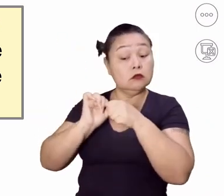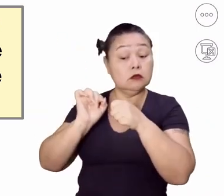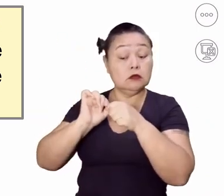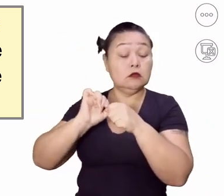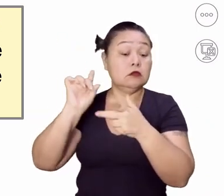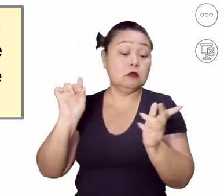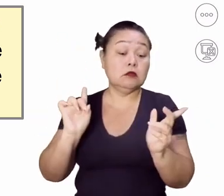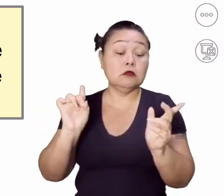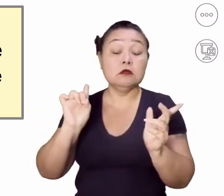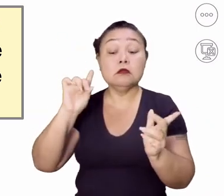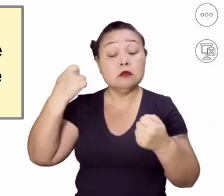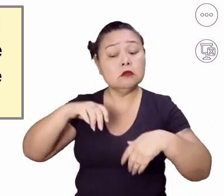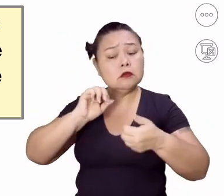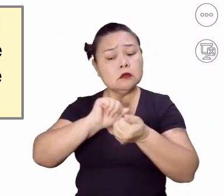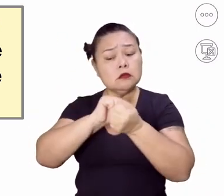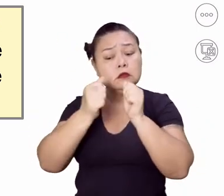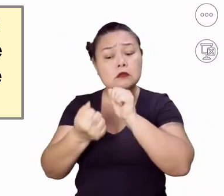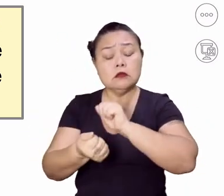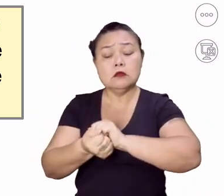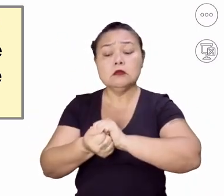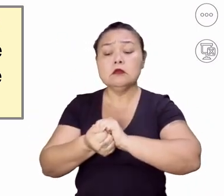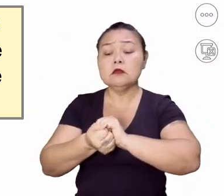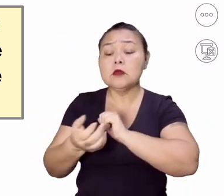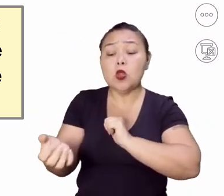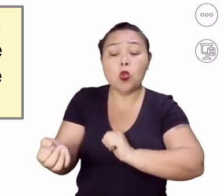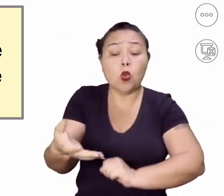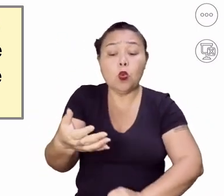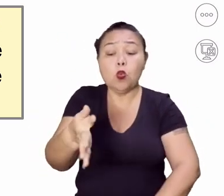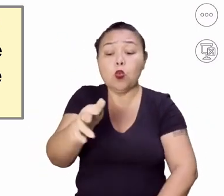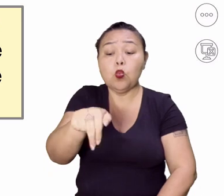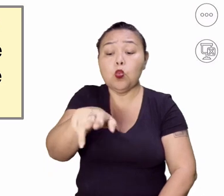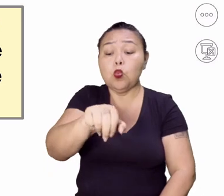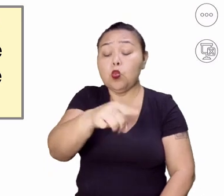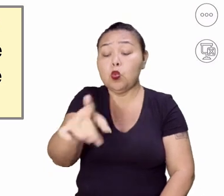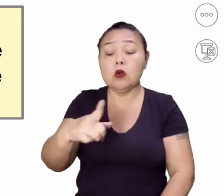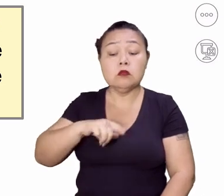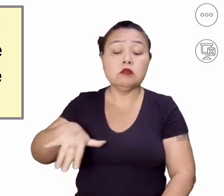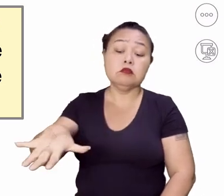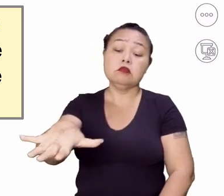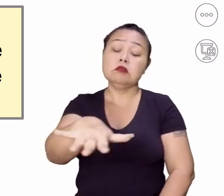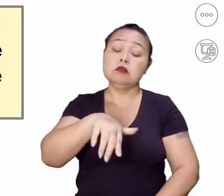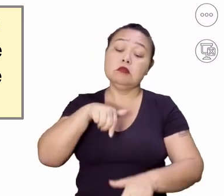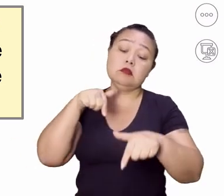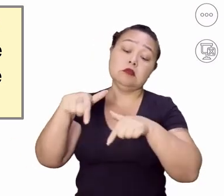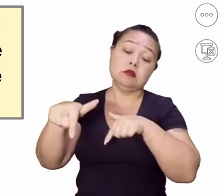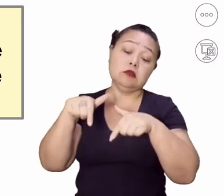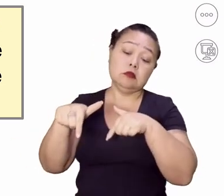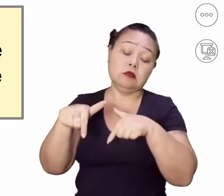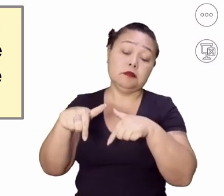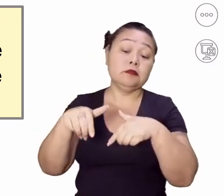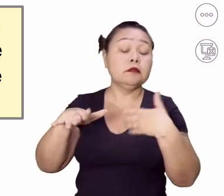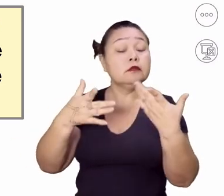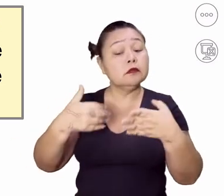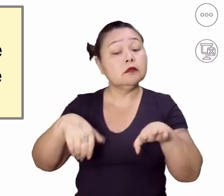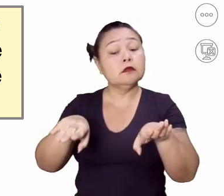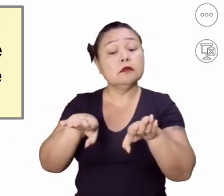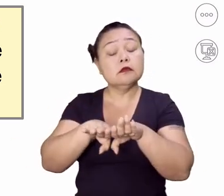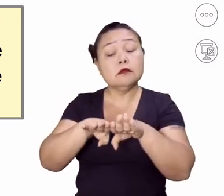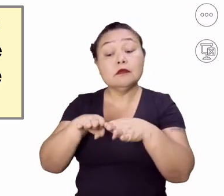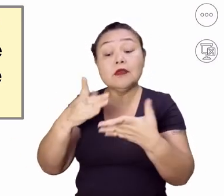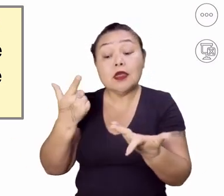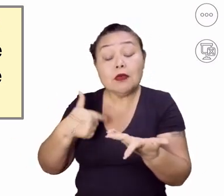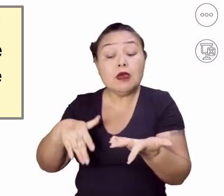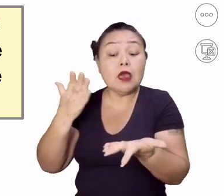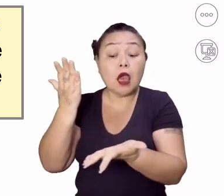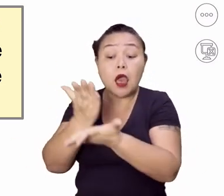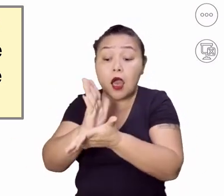assim, uma adaptação a novas funcionalidades, novas funções no mercado de trabalho. E também a extinção